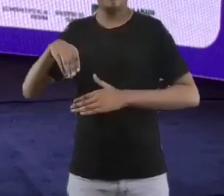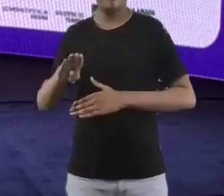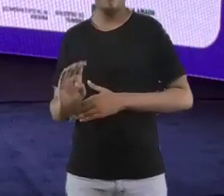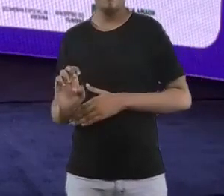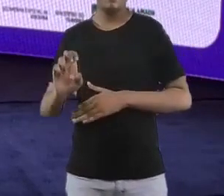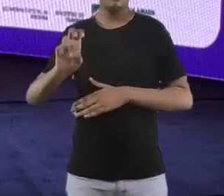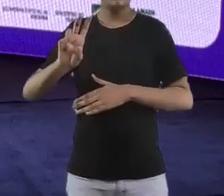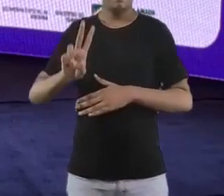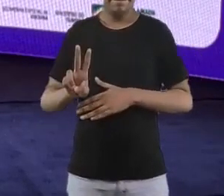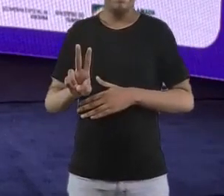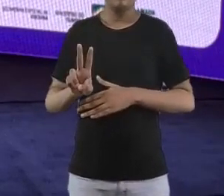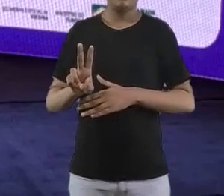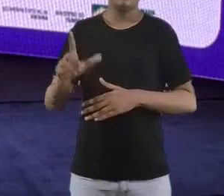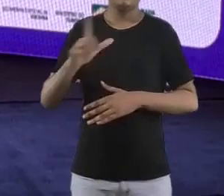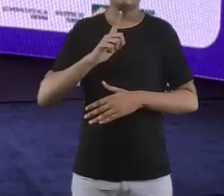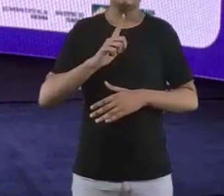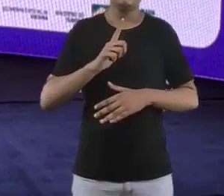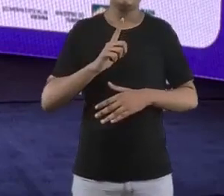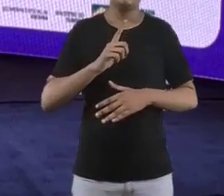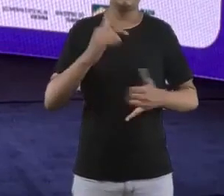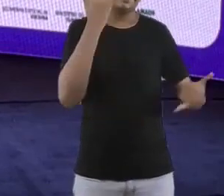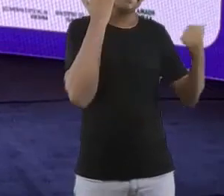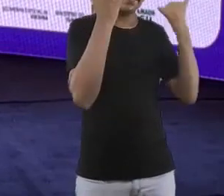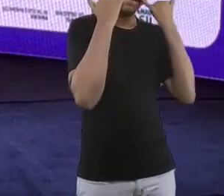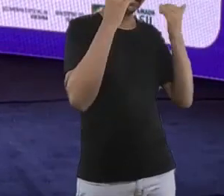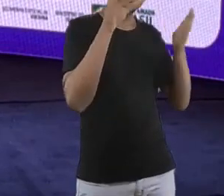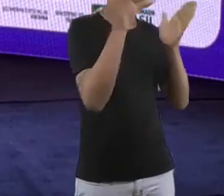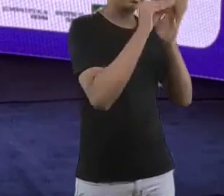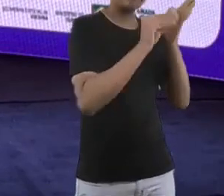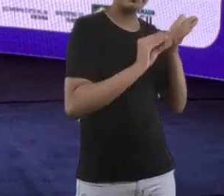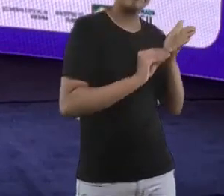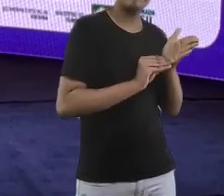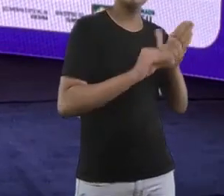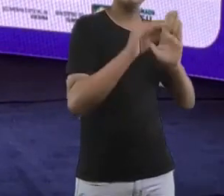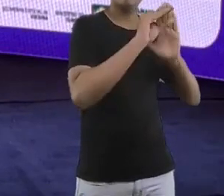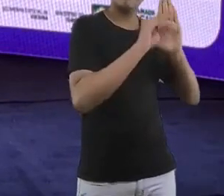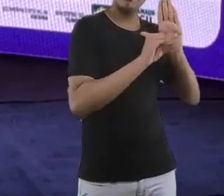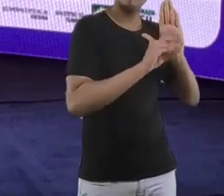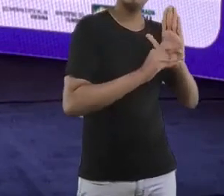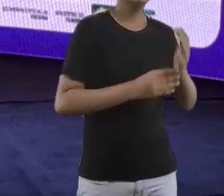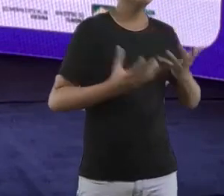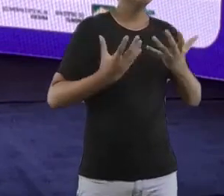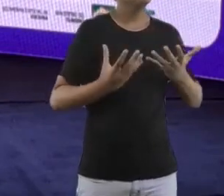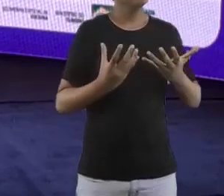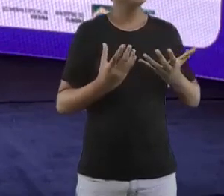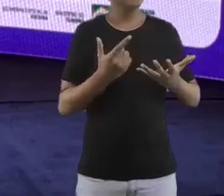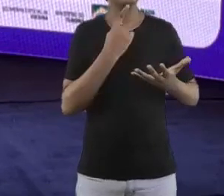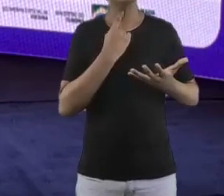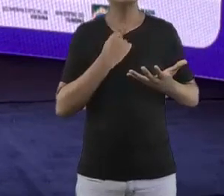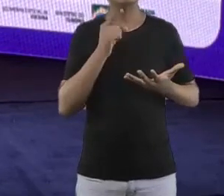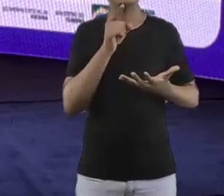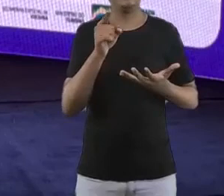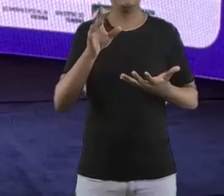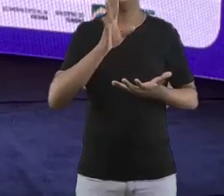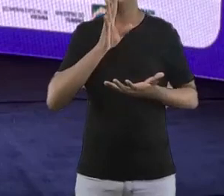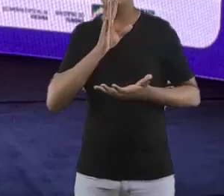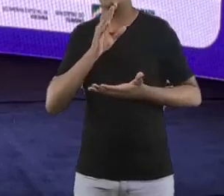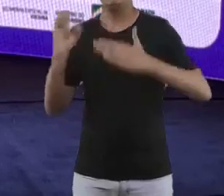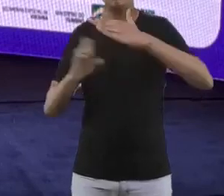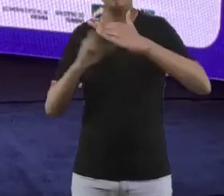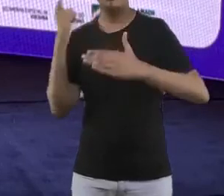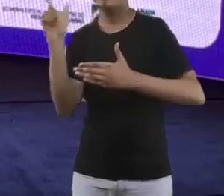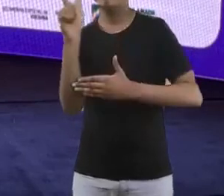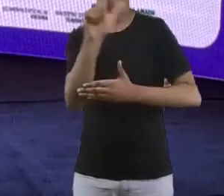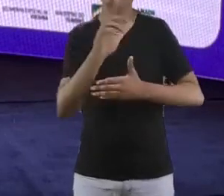requisitos. E espero vocês, né? Quero conhecer novas organizações por esse Brasil e colocar mais gente para